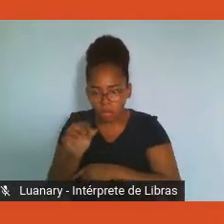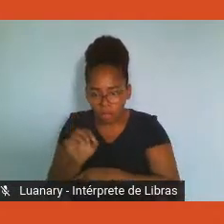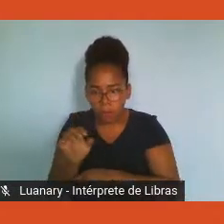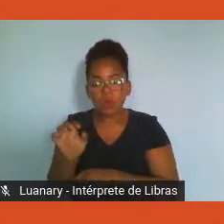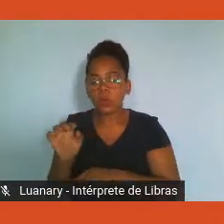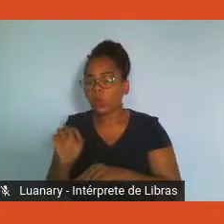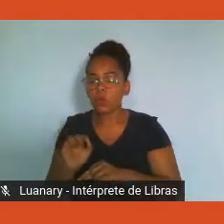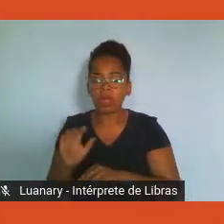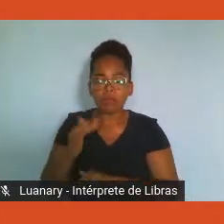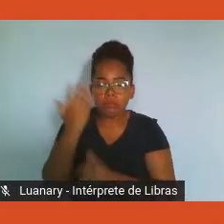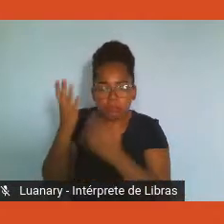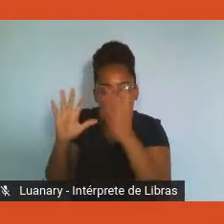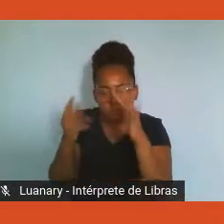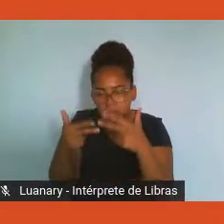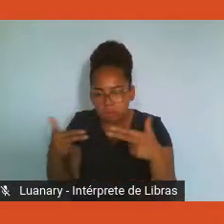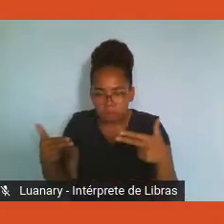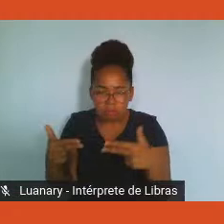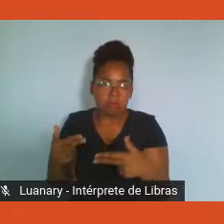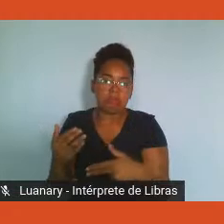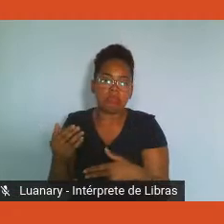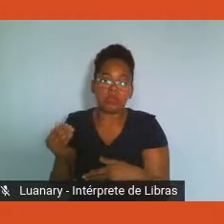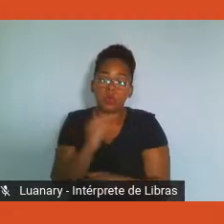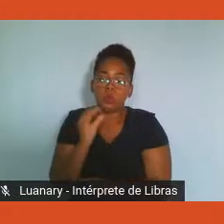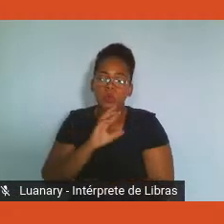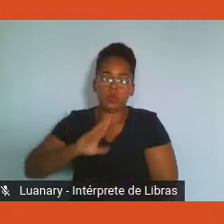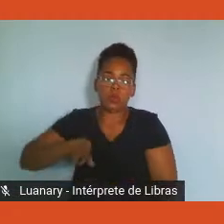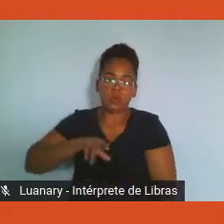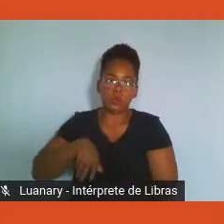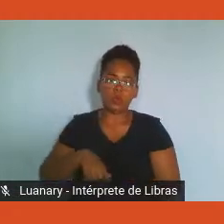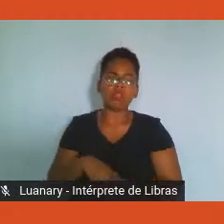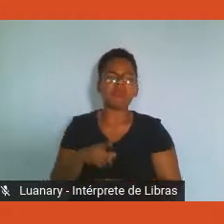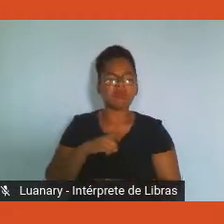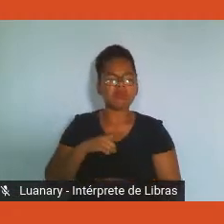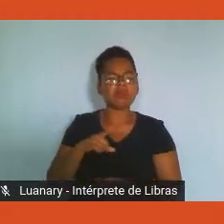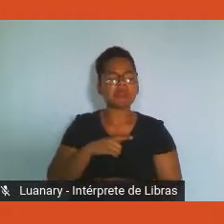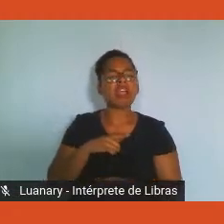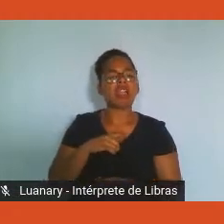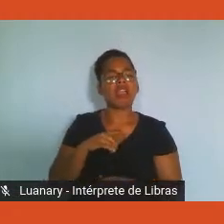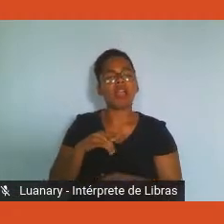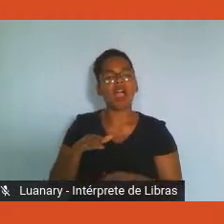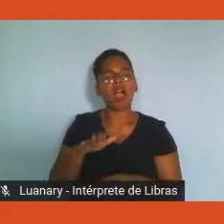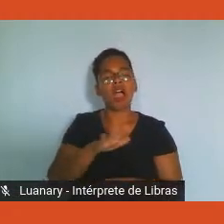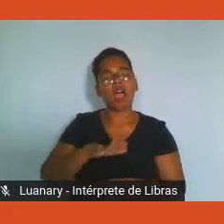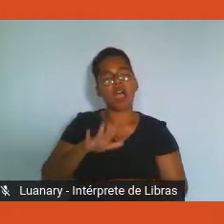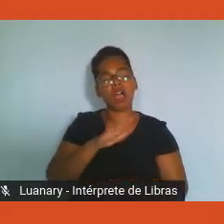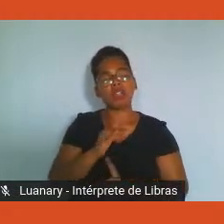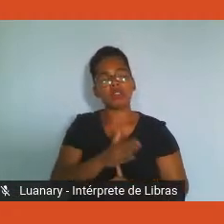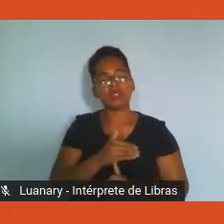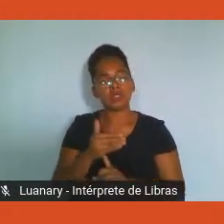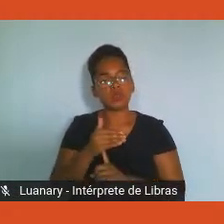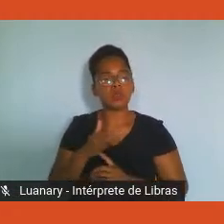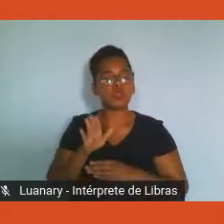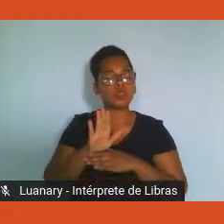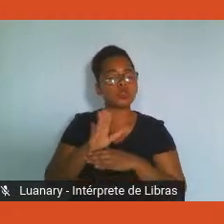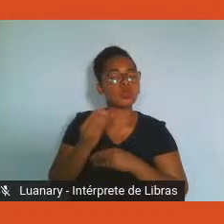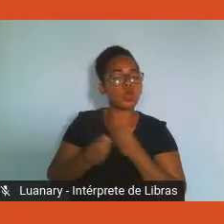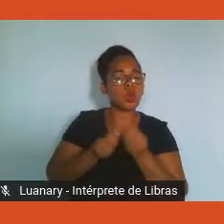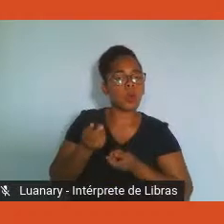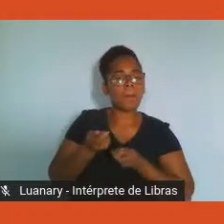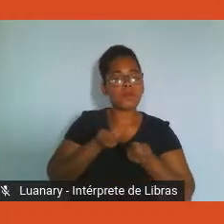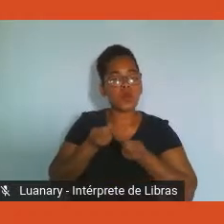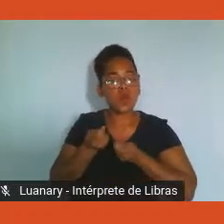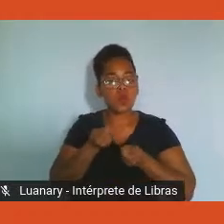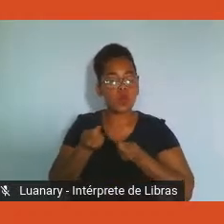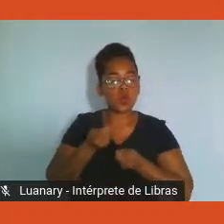nos ajudam, nos favorecem para esse controle, e esse sendo um mês de dezembro, um fechamento do café com